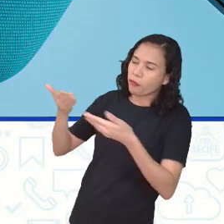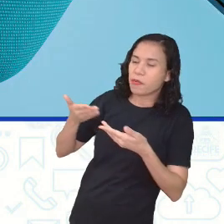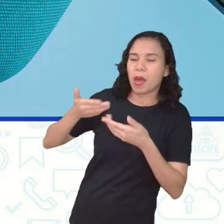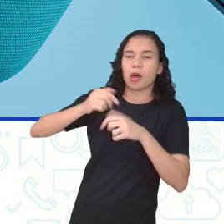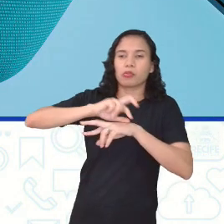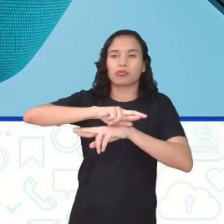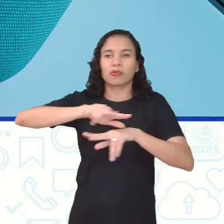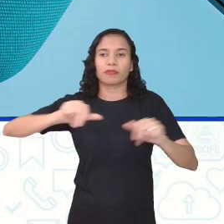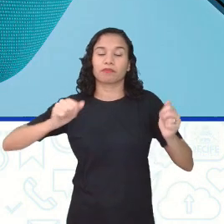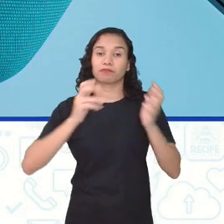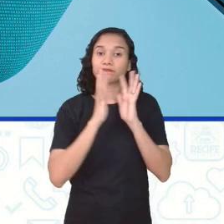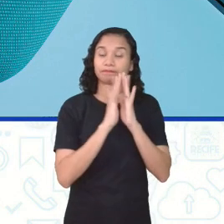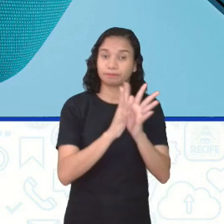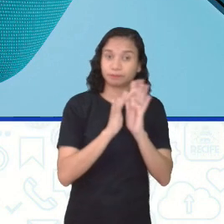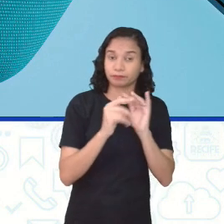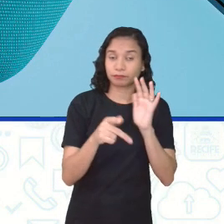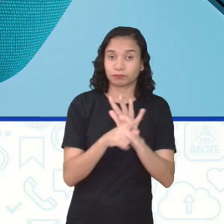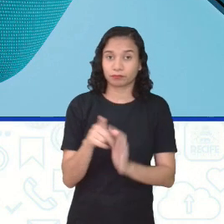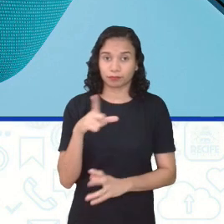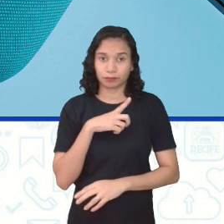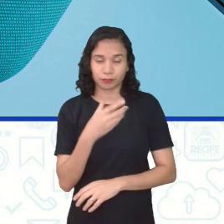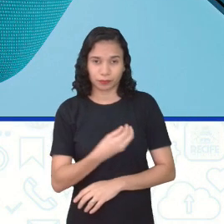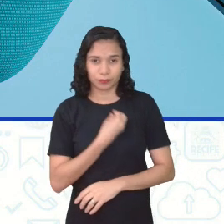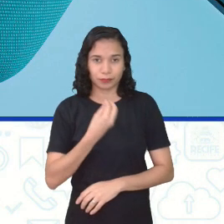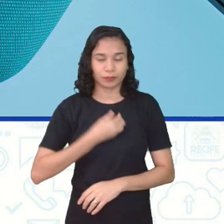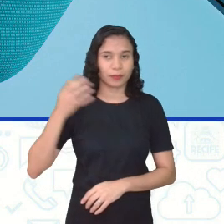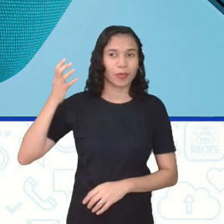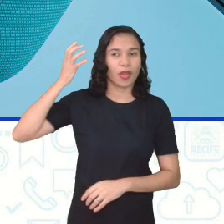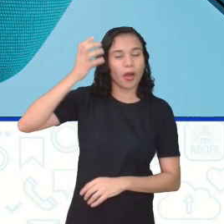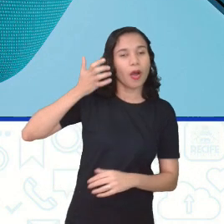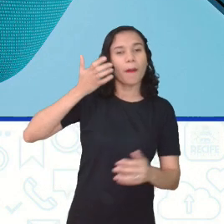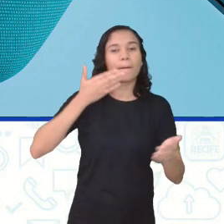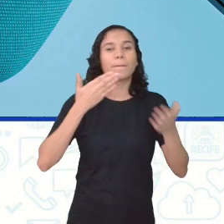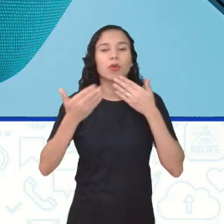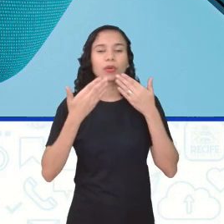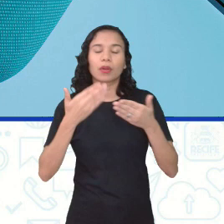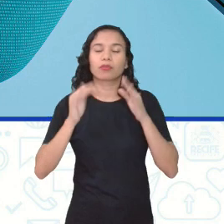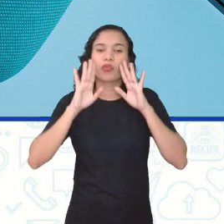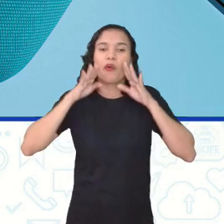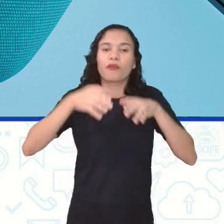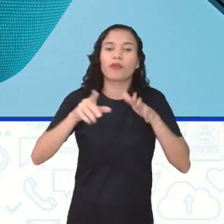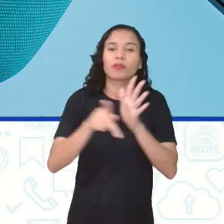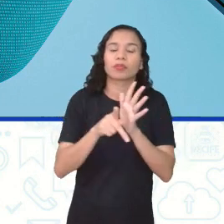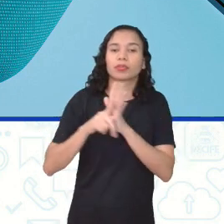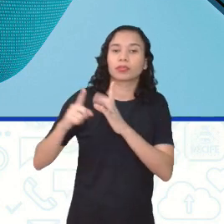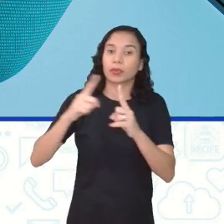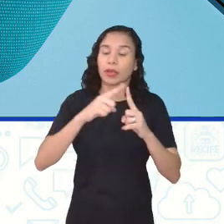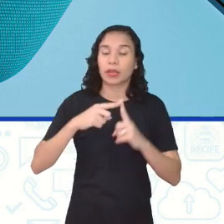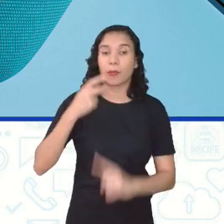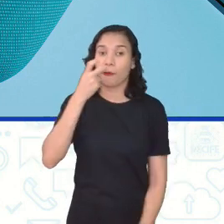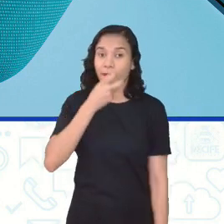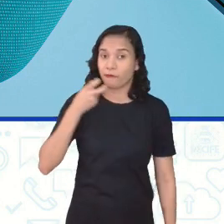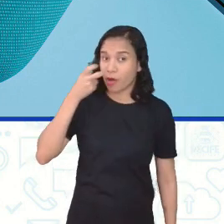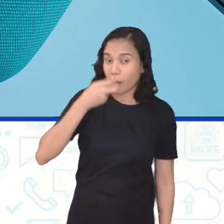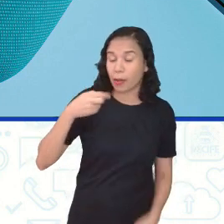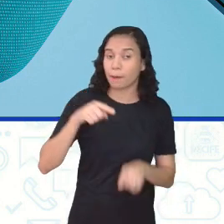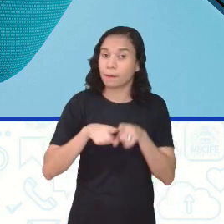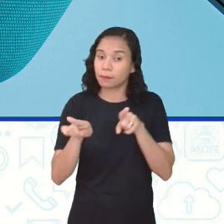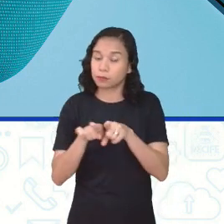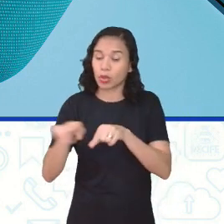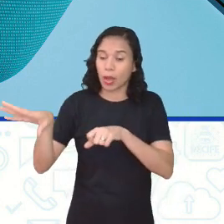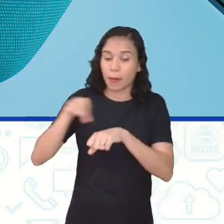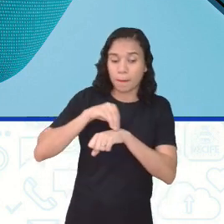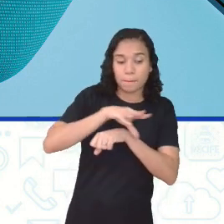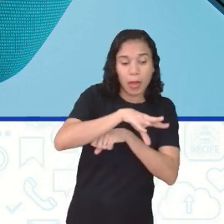dinâmicas. No caso do podcast, implica atentar não somente para a modalidade oral, mas também para as mediações